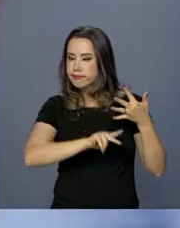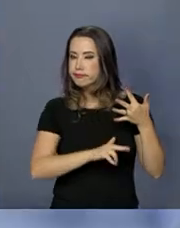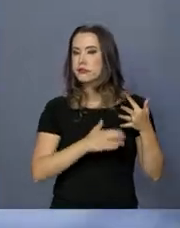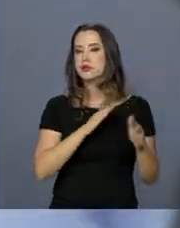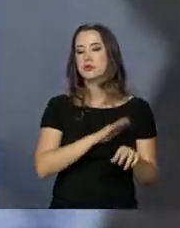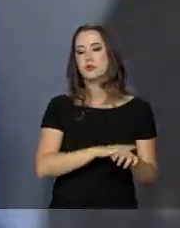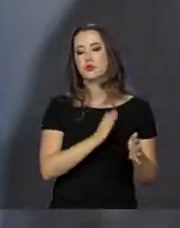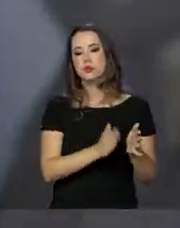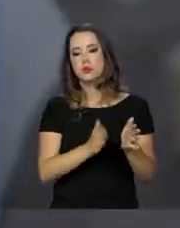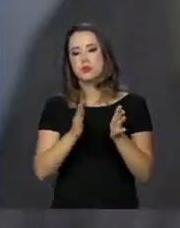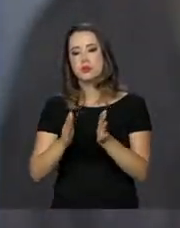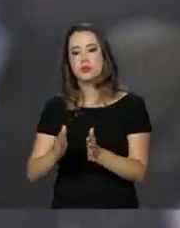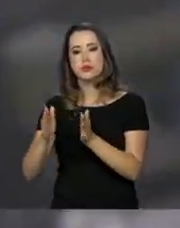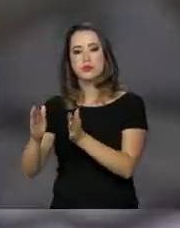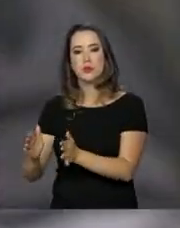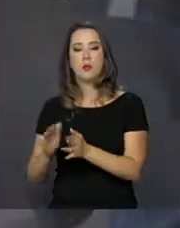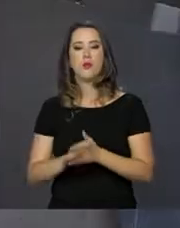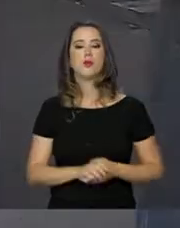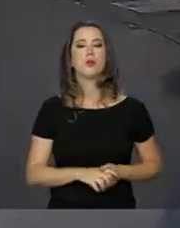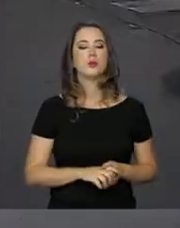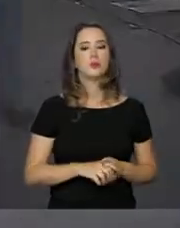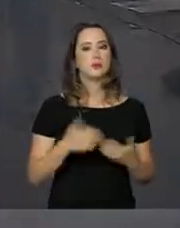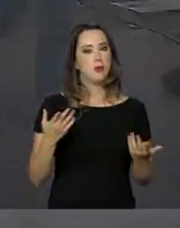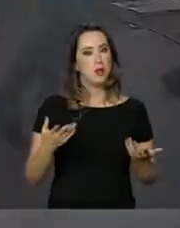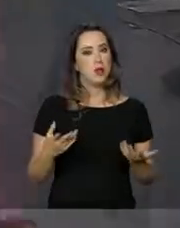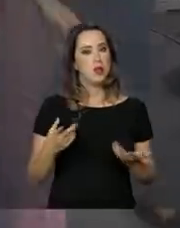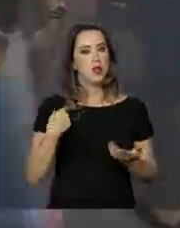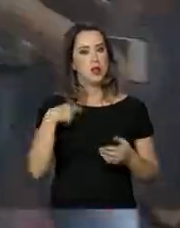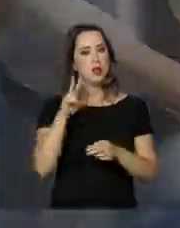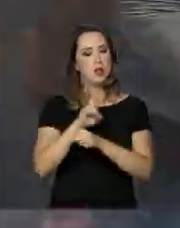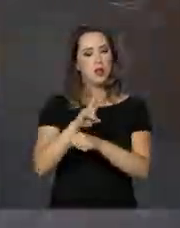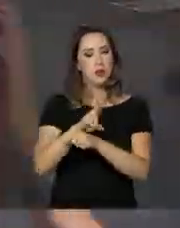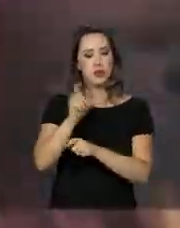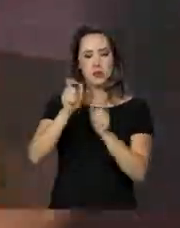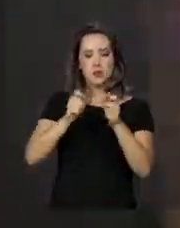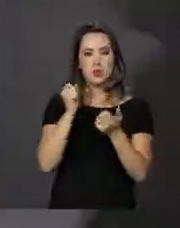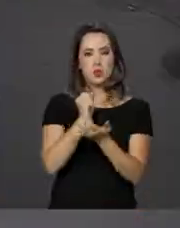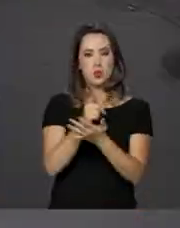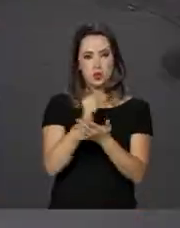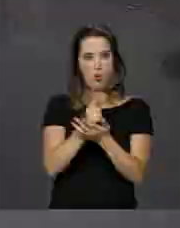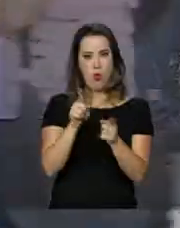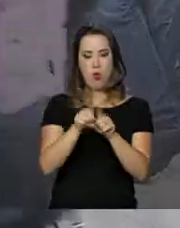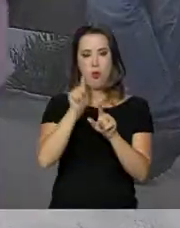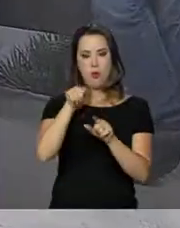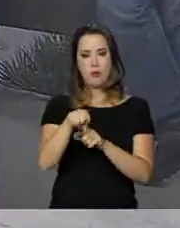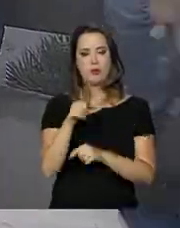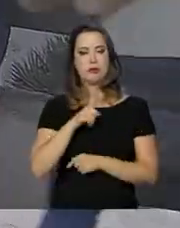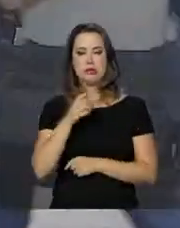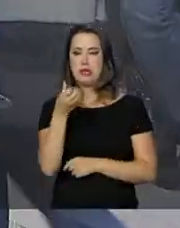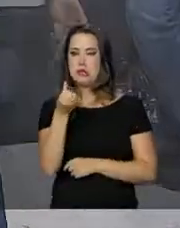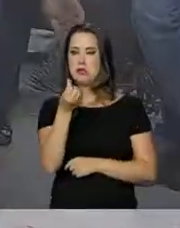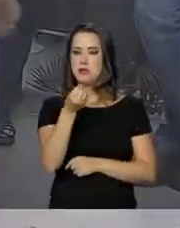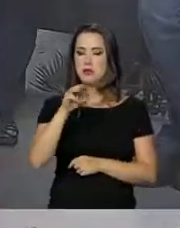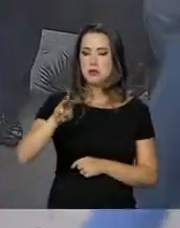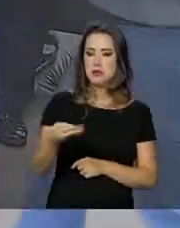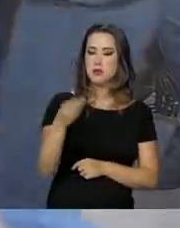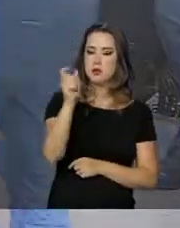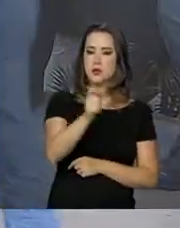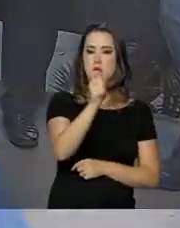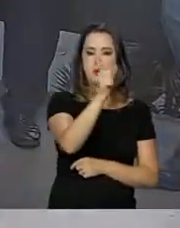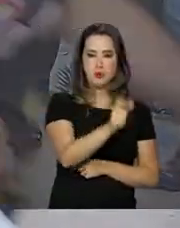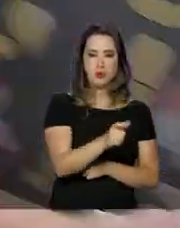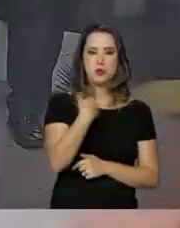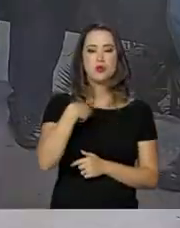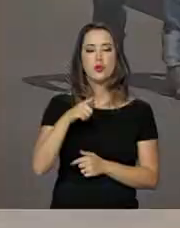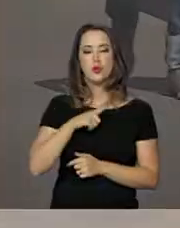com a Secretaria Nacional do Consumidor, cerca de 66 milhões de brasileiros estão com o nome nos serviços de